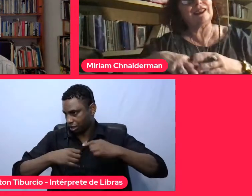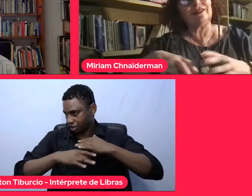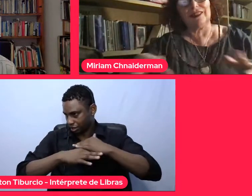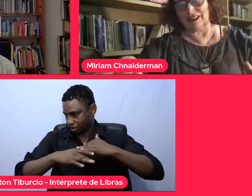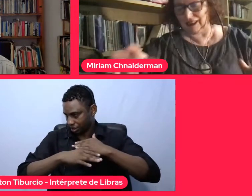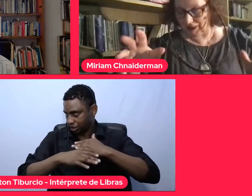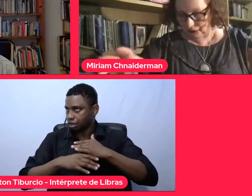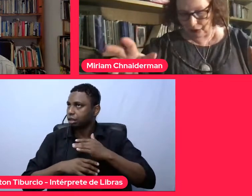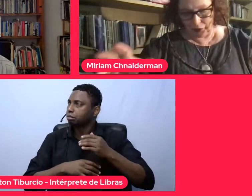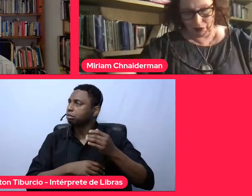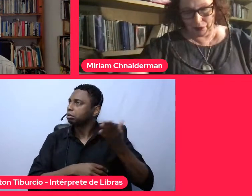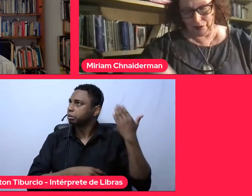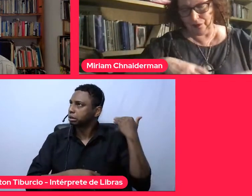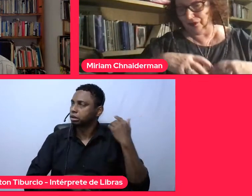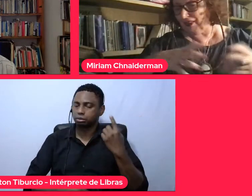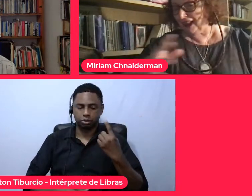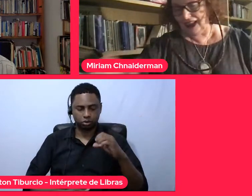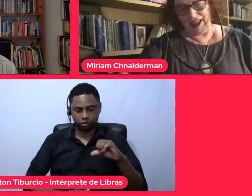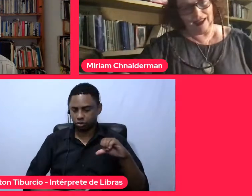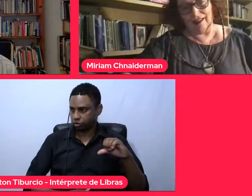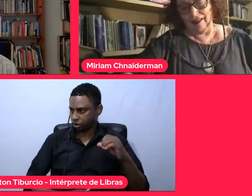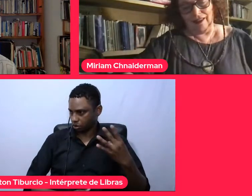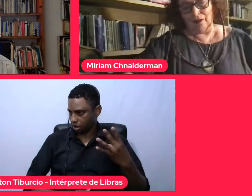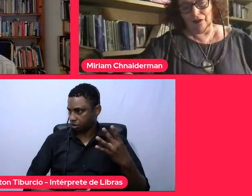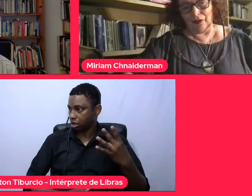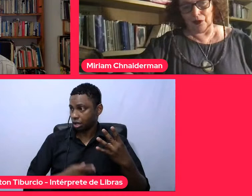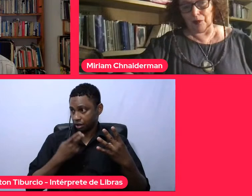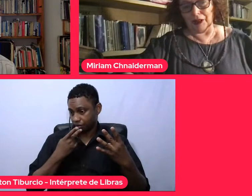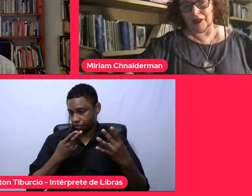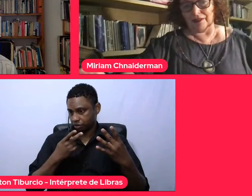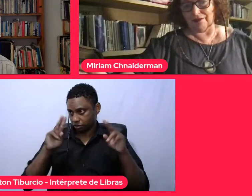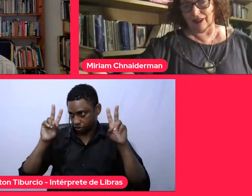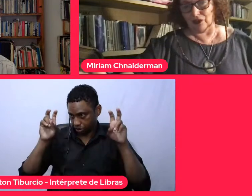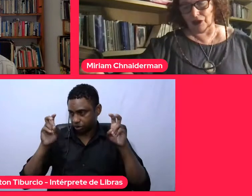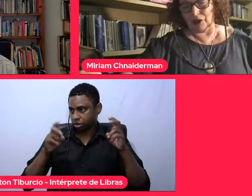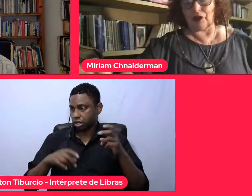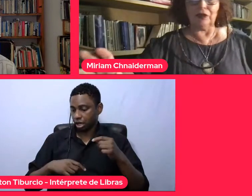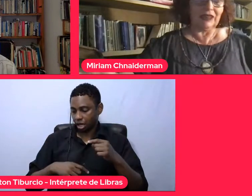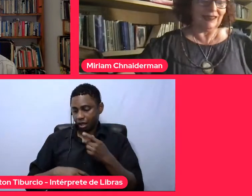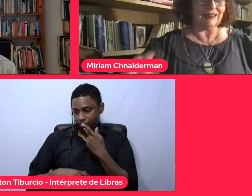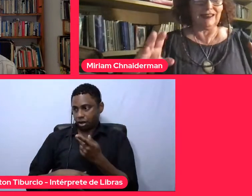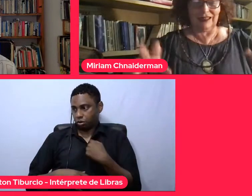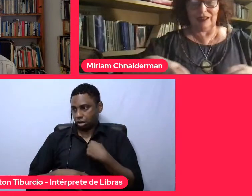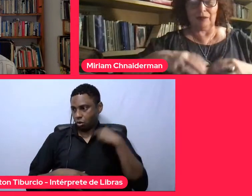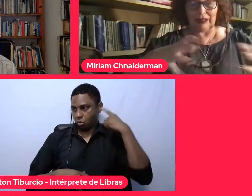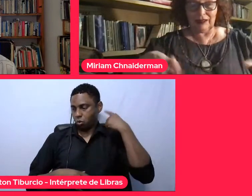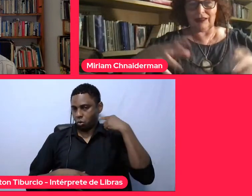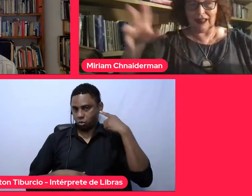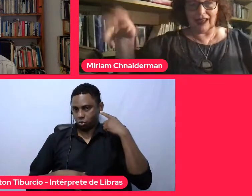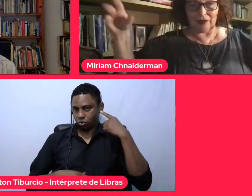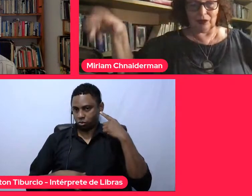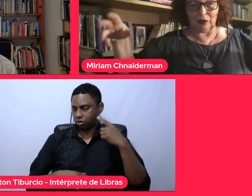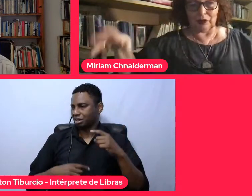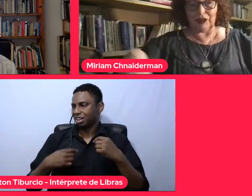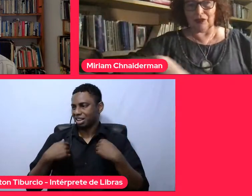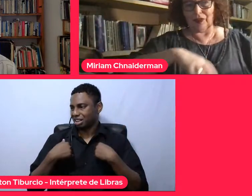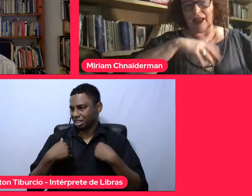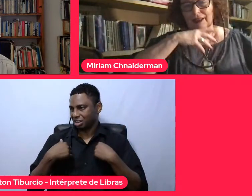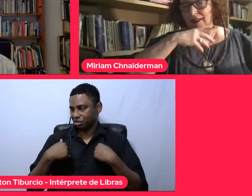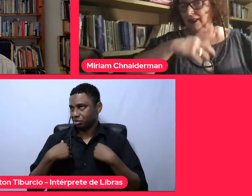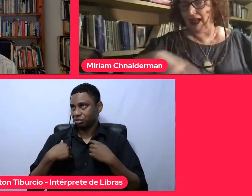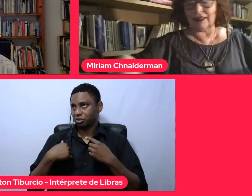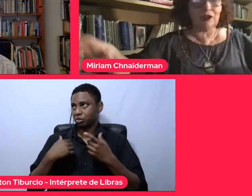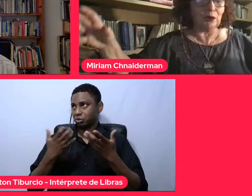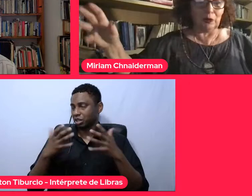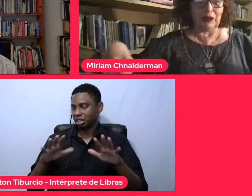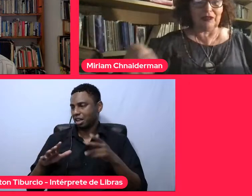94, Dizem que Sou Louco, é um filme onde eu não quis estigmatizar o louco, então